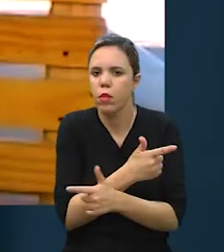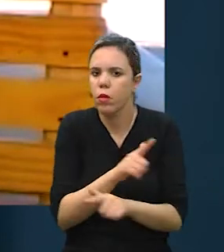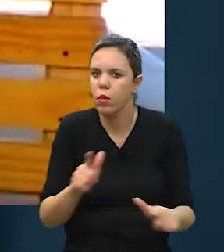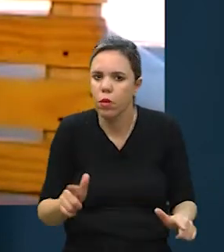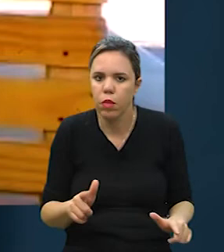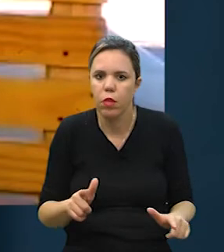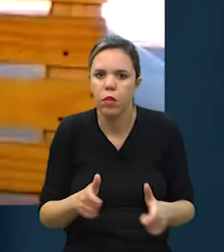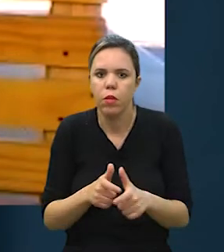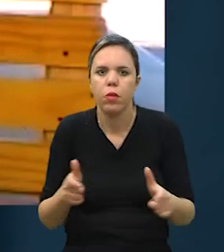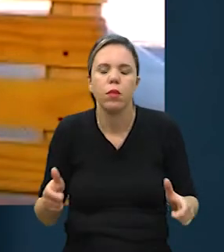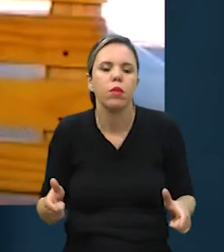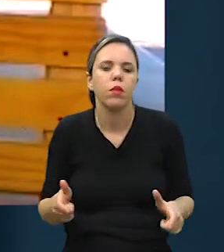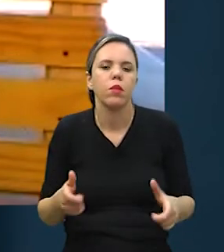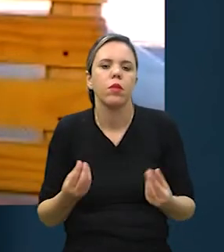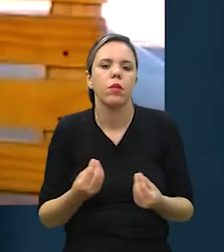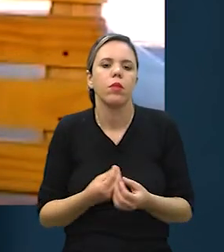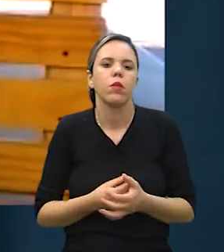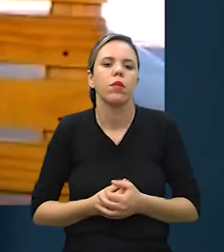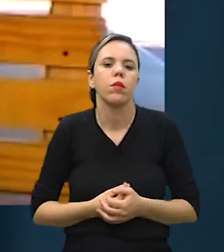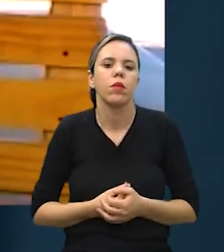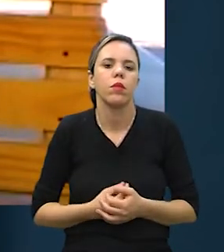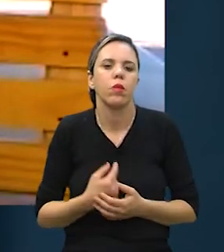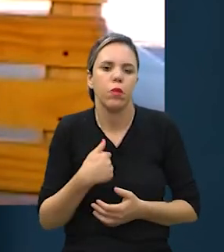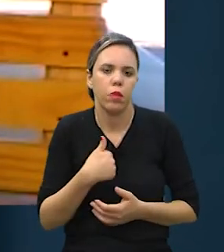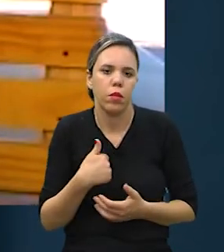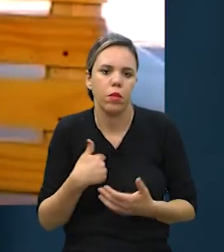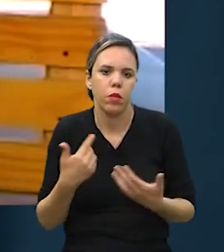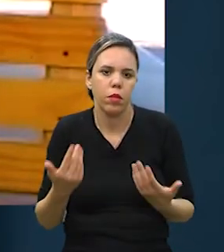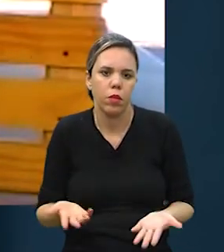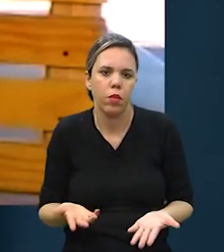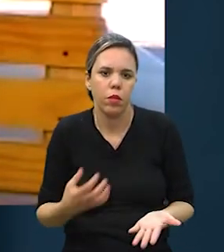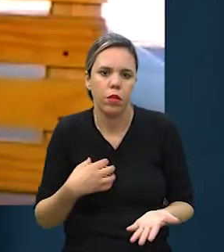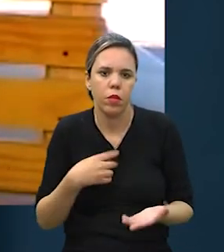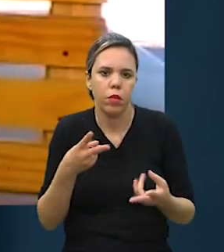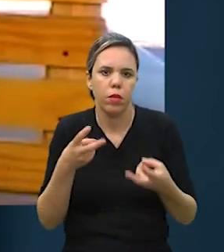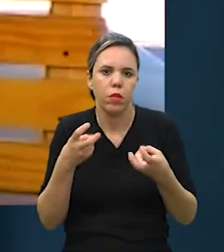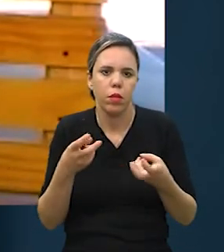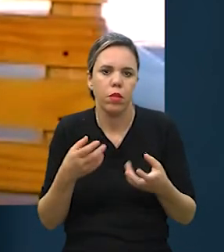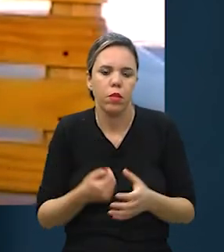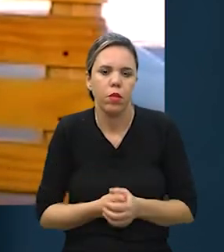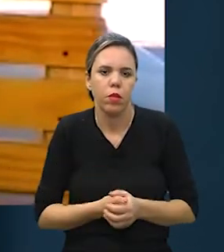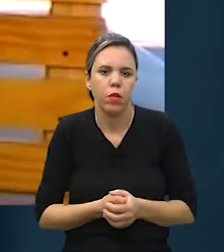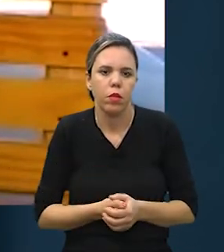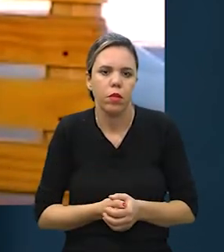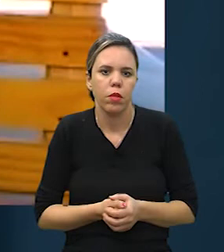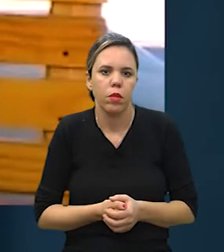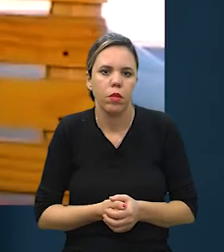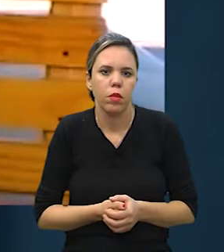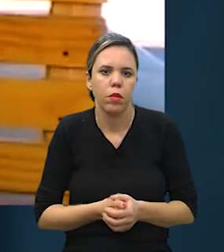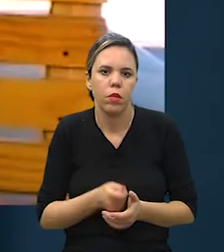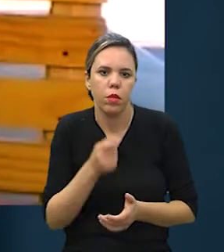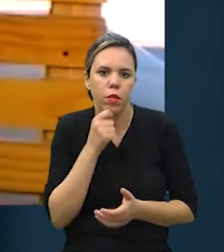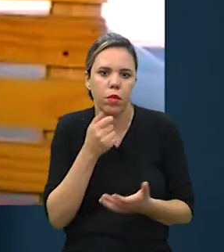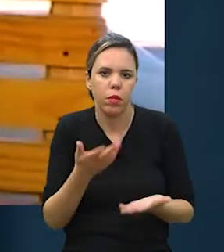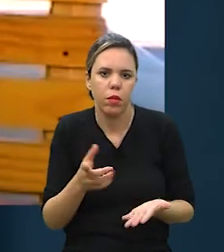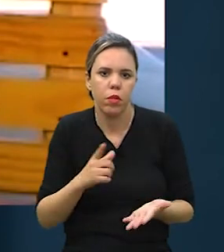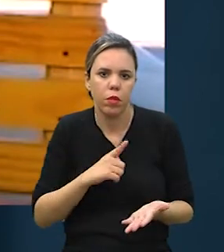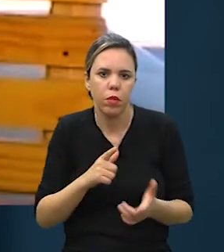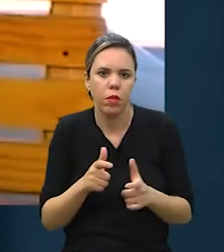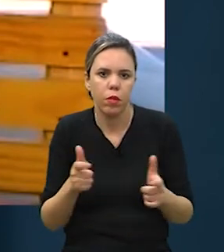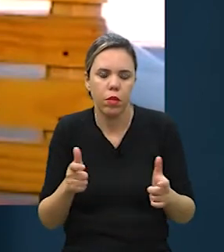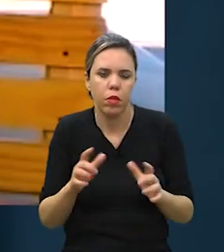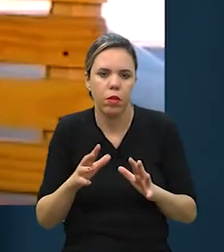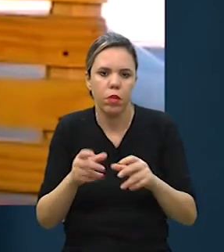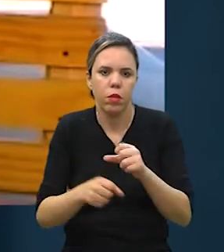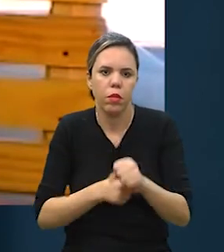não houve um crescimento tão grande. Eu, ao meu modo de ver, nessa área ainda. Mas